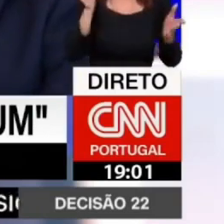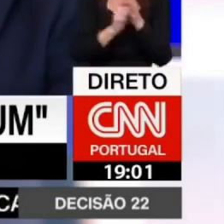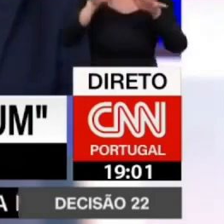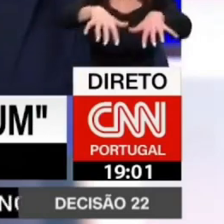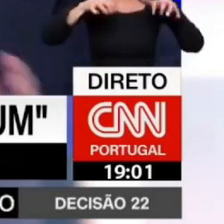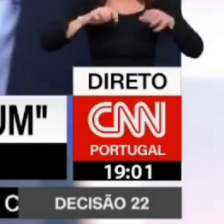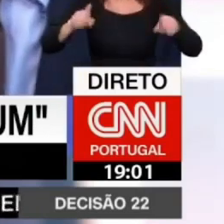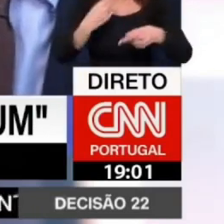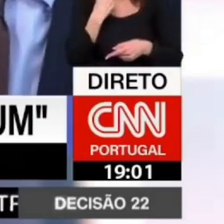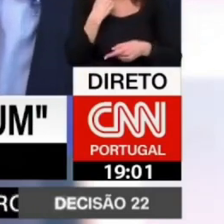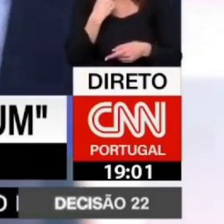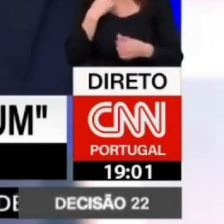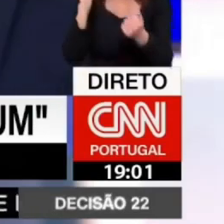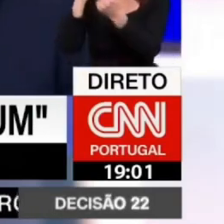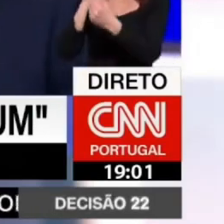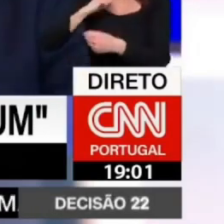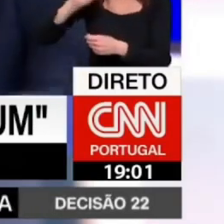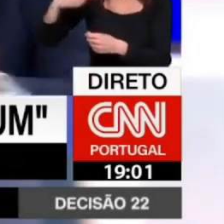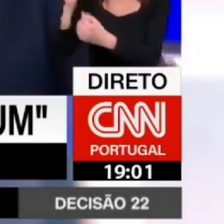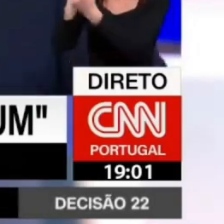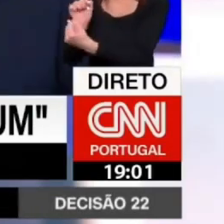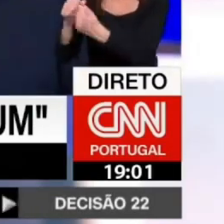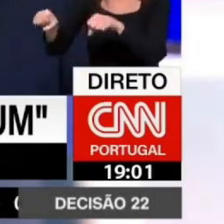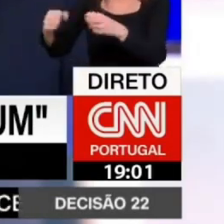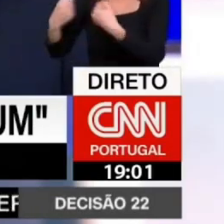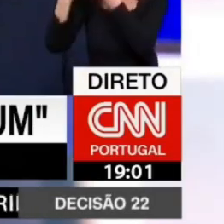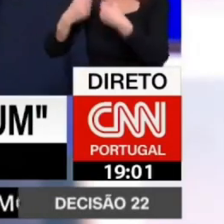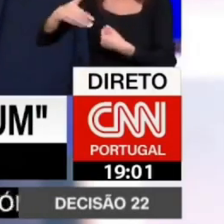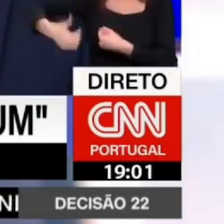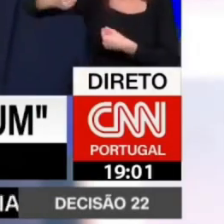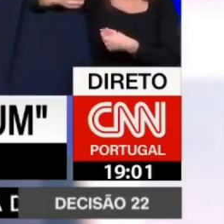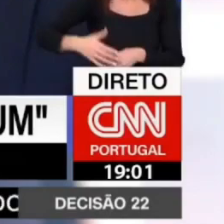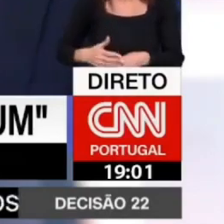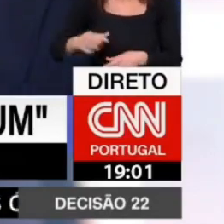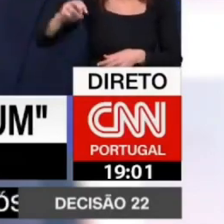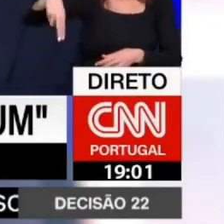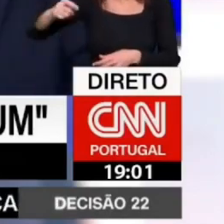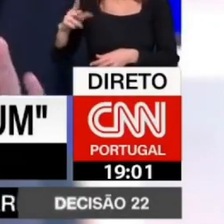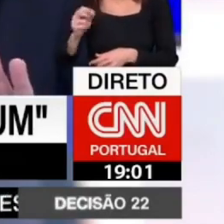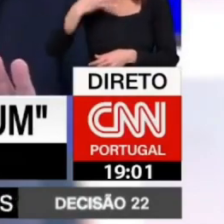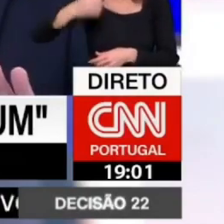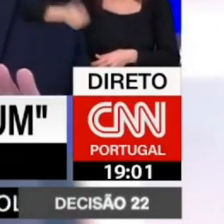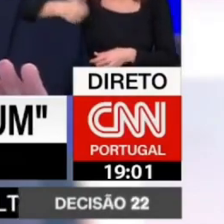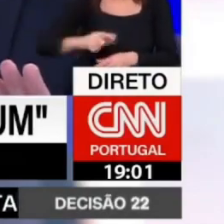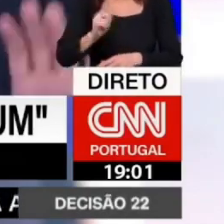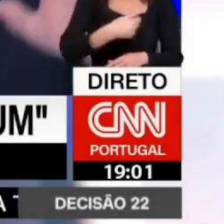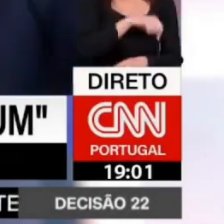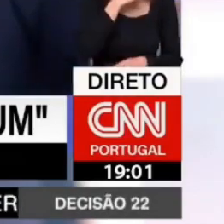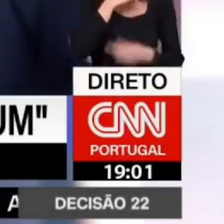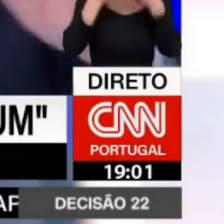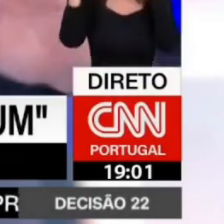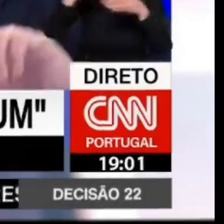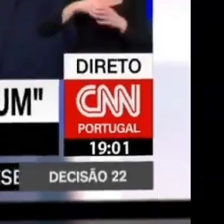congresso. Depois percebe que o adversário Nuno Melo lhe é ganhado. Porque era certinho pelas contas que toda a gente fazia. O que é que fez? Que se lixe a democracia interna,